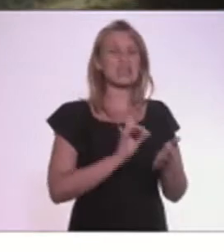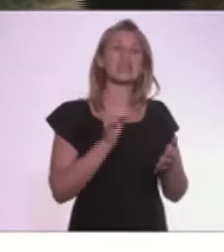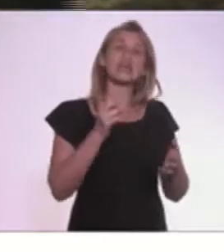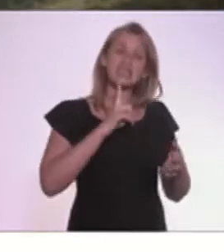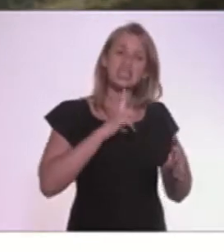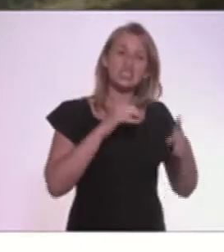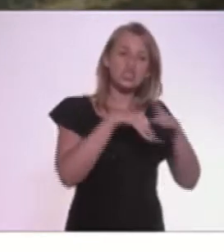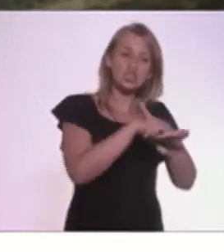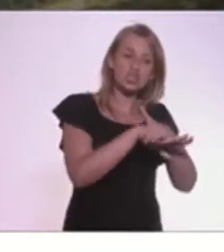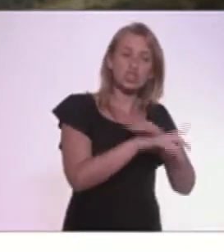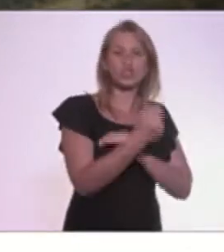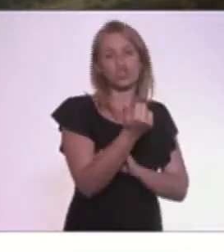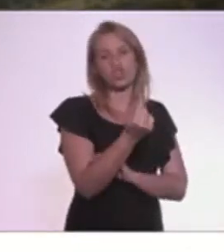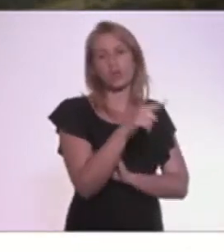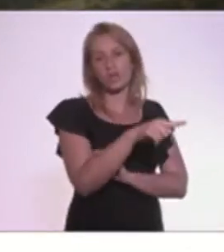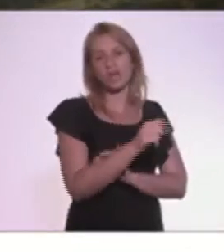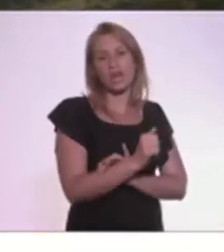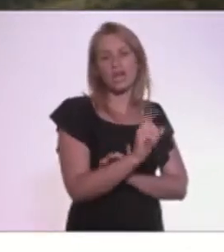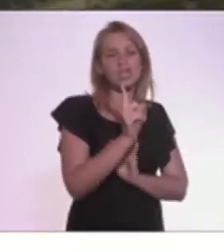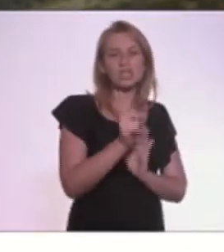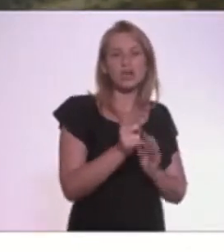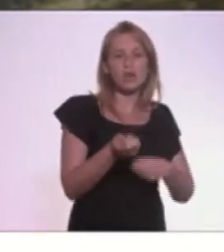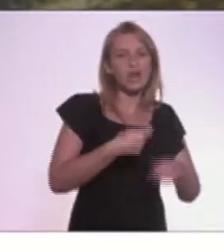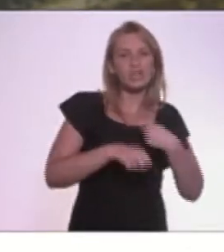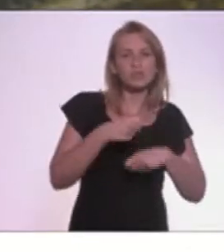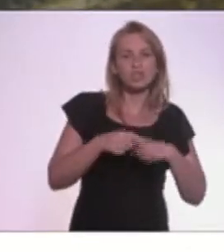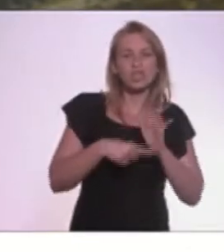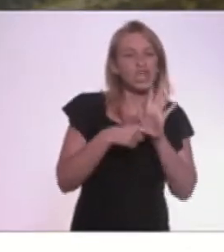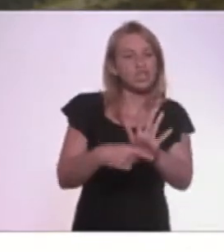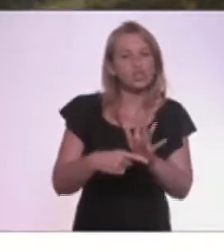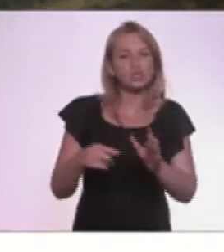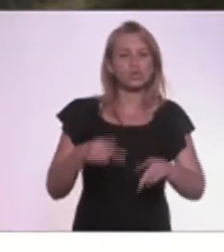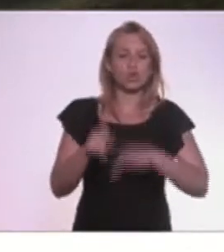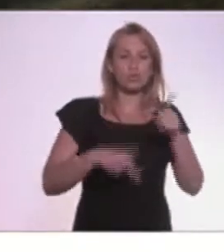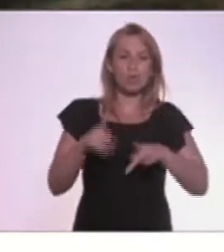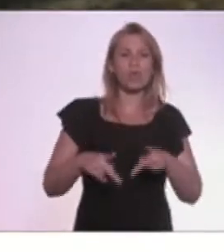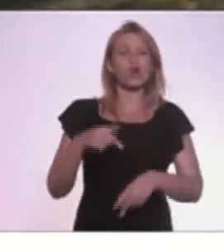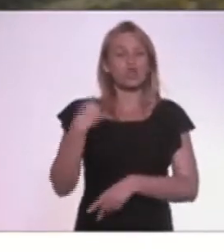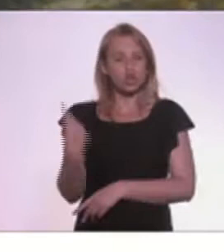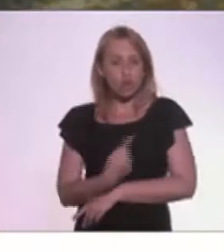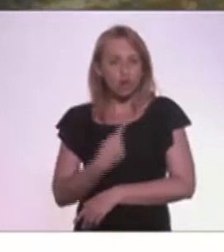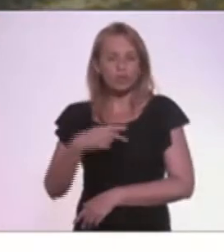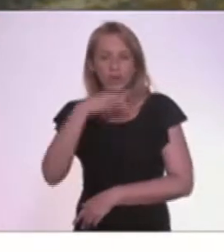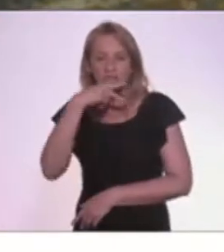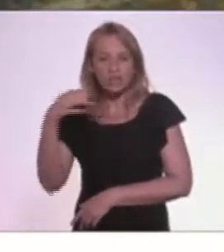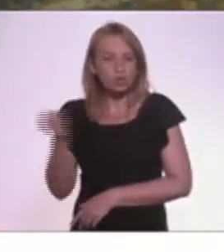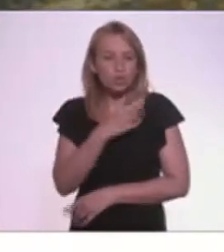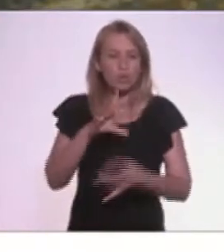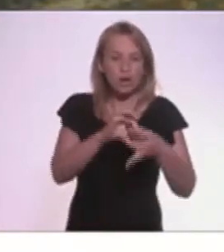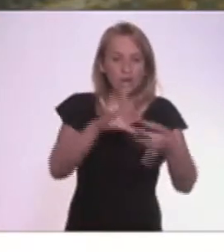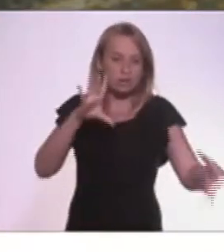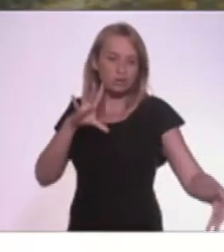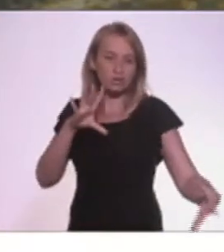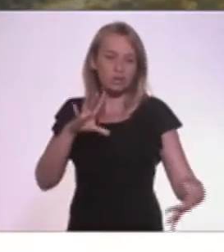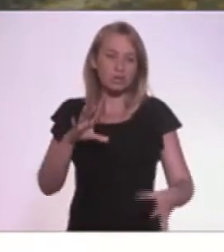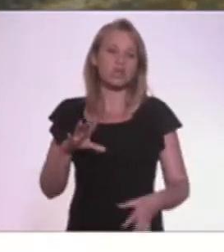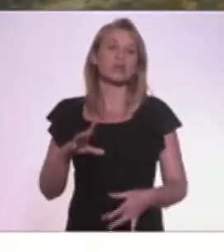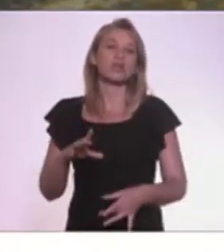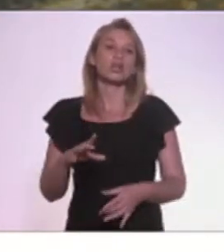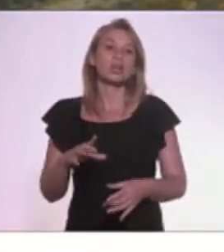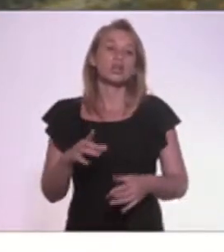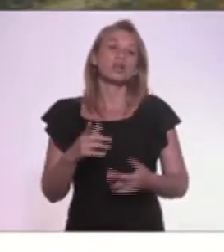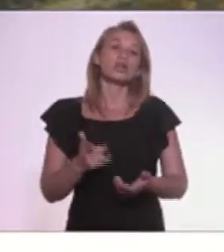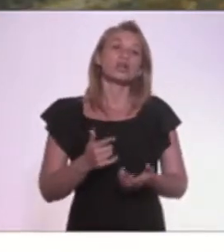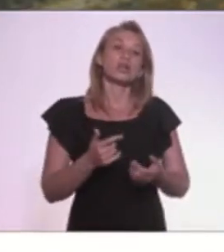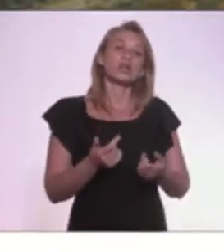e isso não é investido em benefício da população. Nós do Novo somos a favor da desvinculação porque entendemos que é a obrigação do